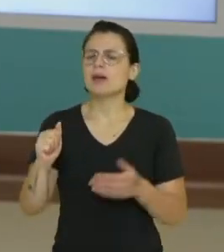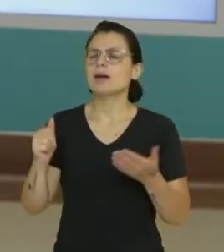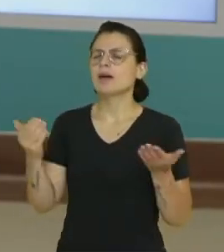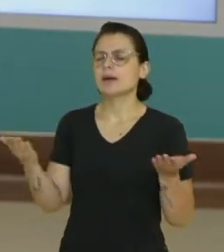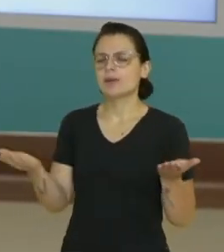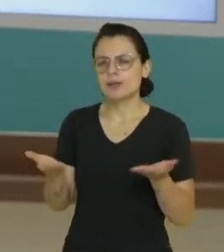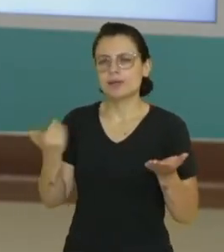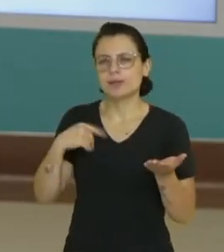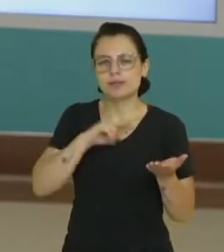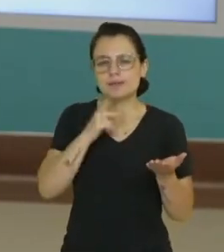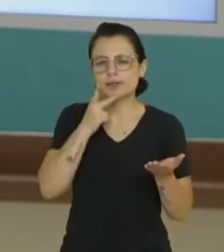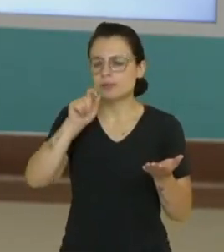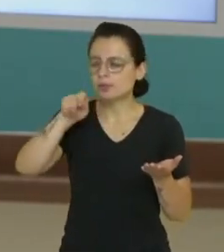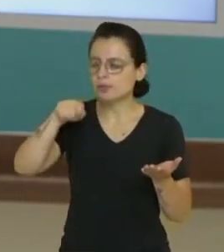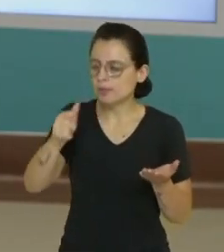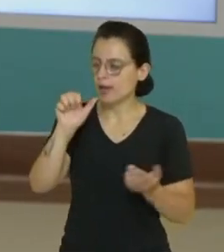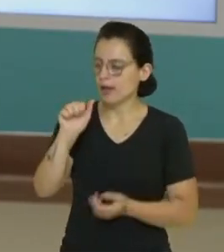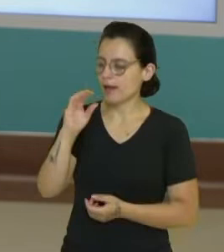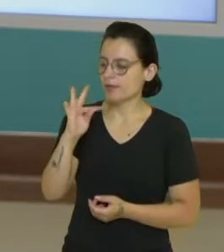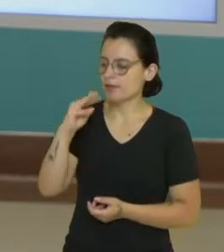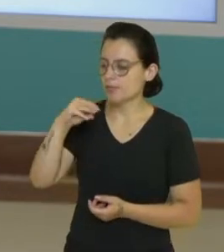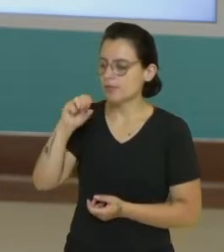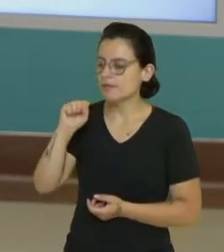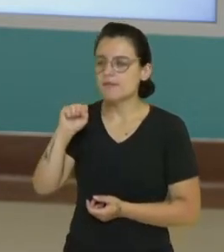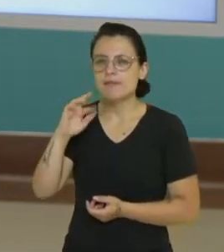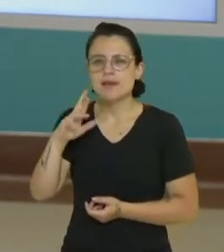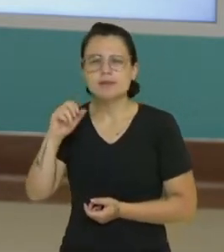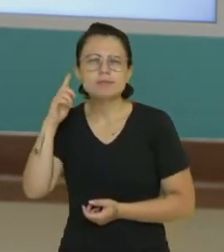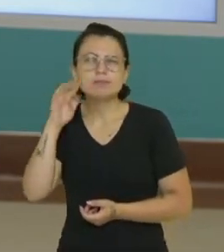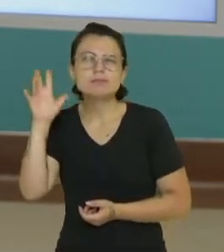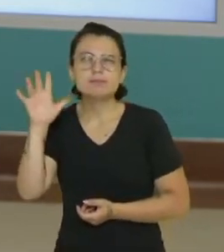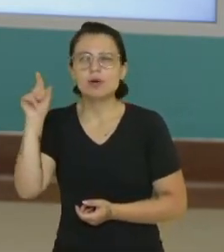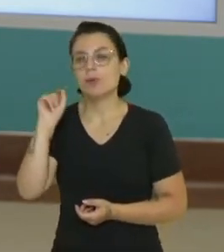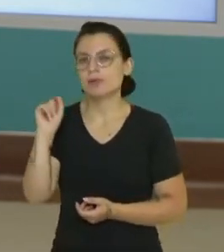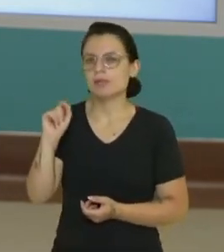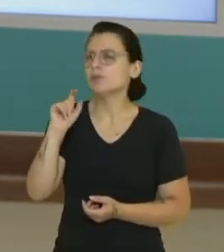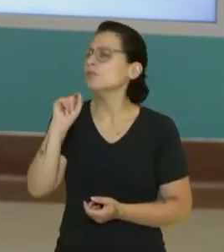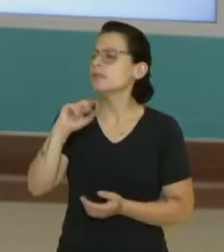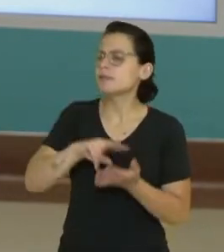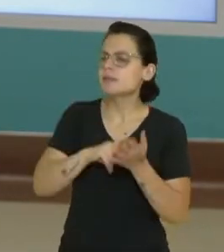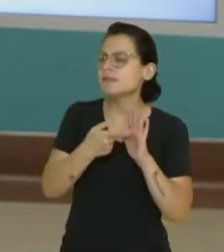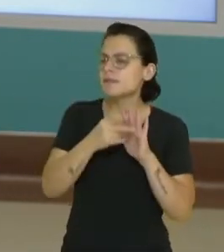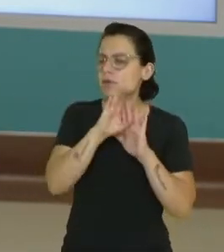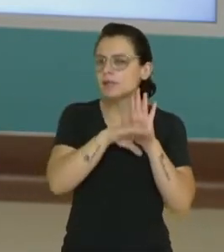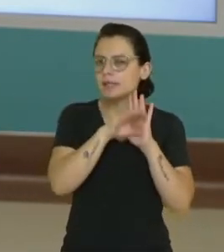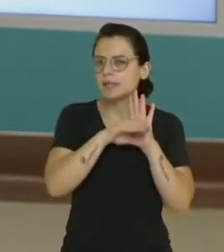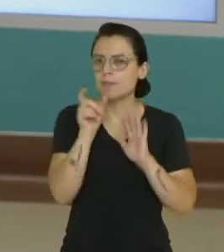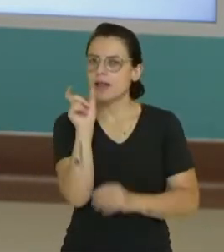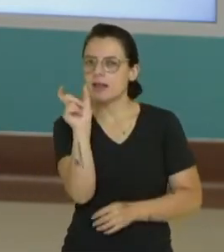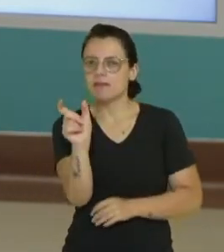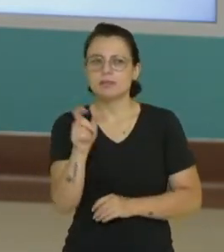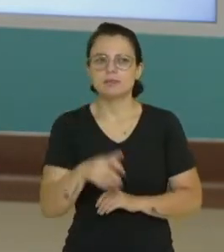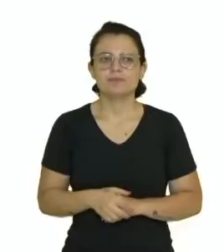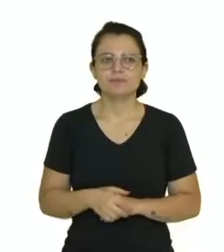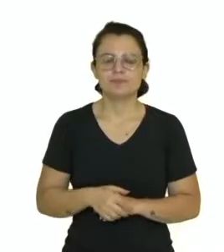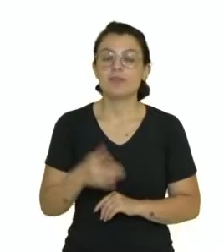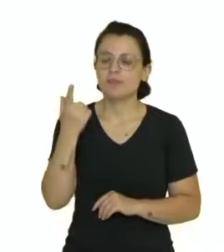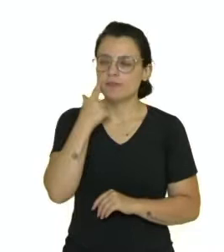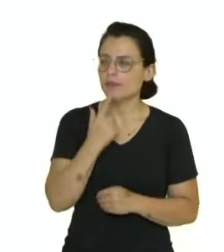atmosfera, o que será que vem na sua cabeça? Você sabe o significado dessa palavra? Então, vamos dar uma olhada comigo aqui na tela?